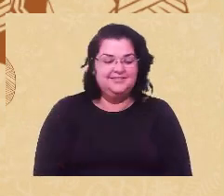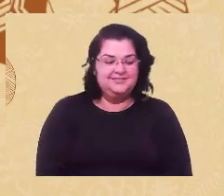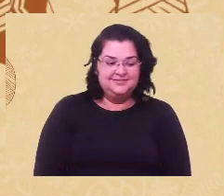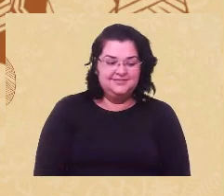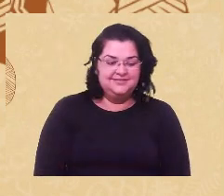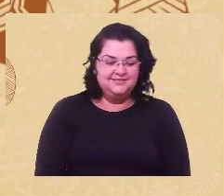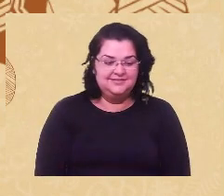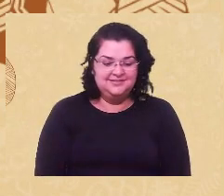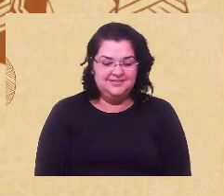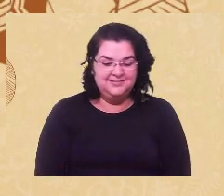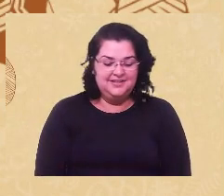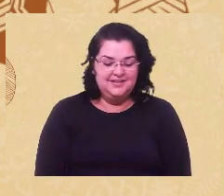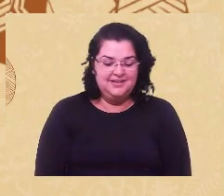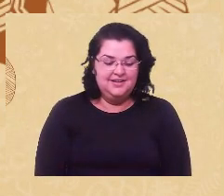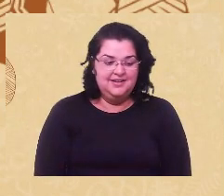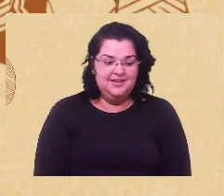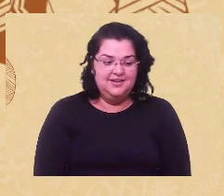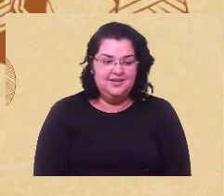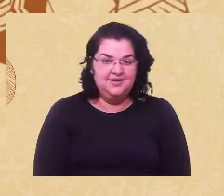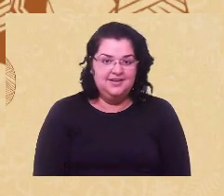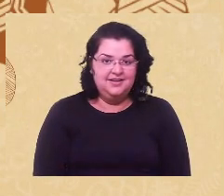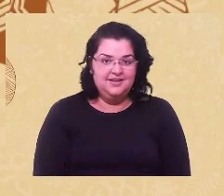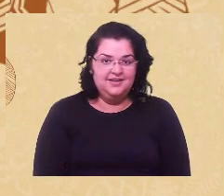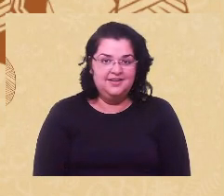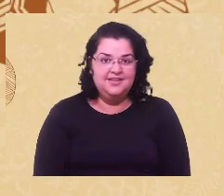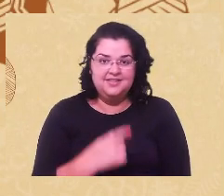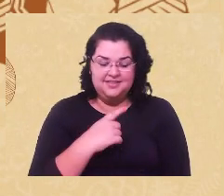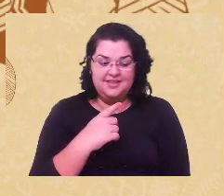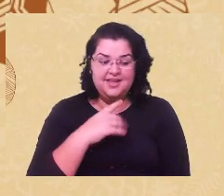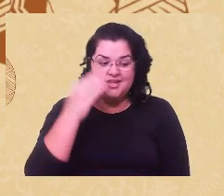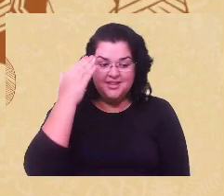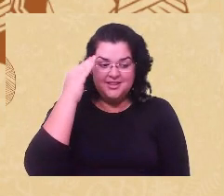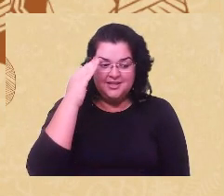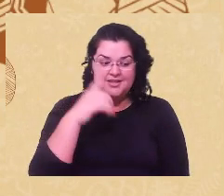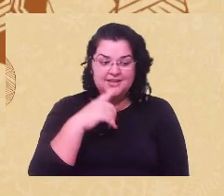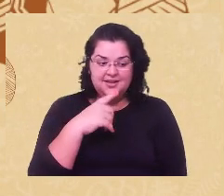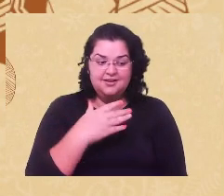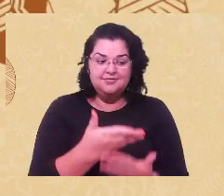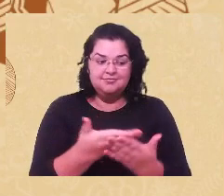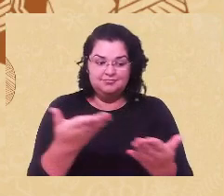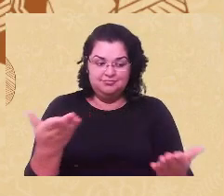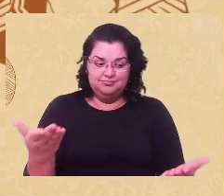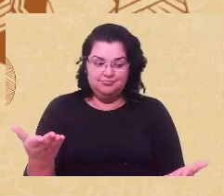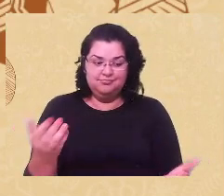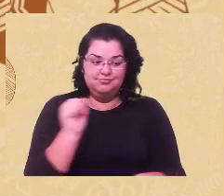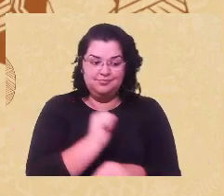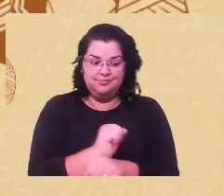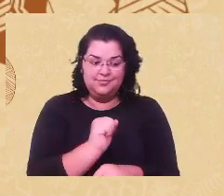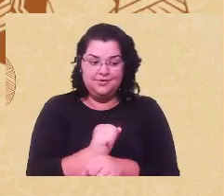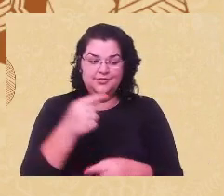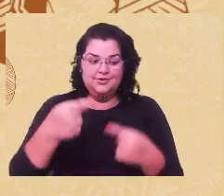espero entender e fico aguardando o diálogo.